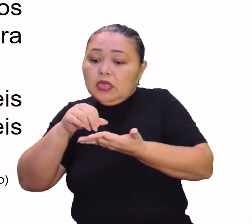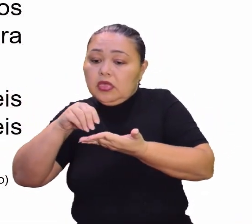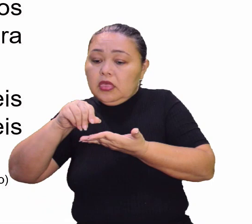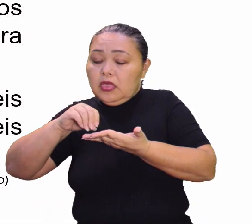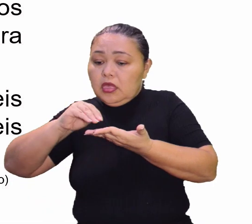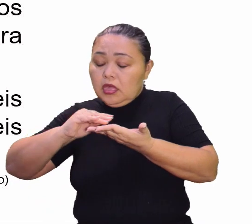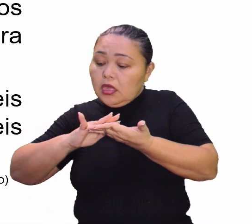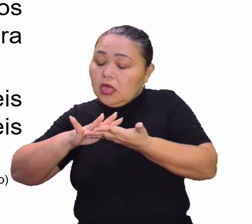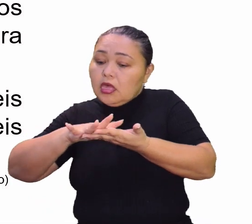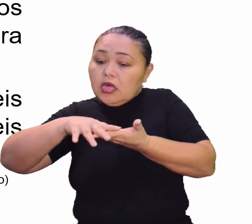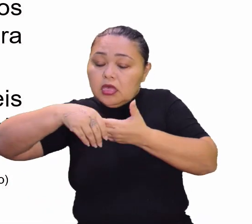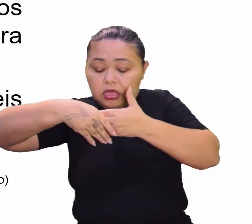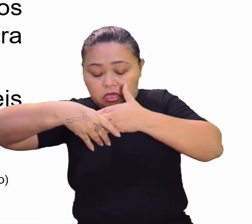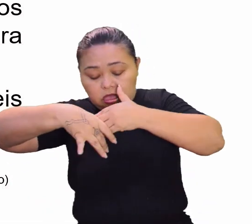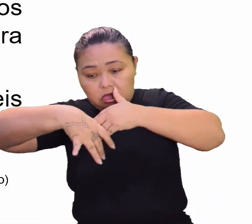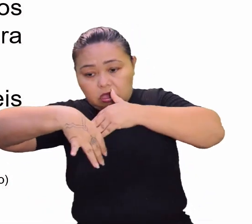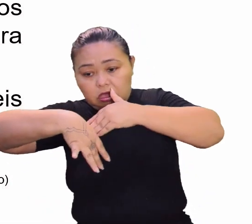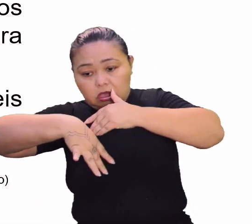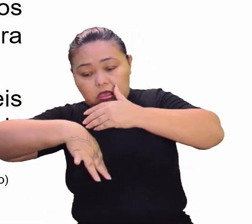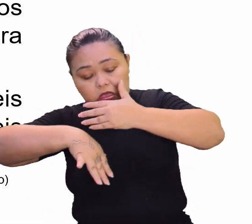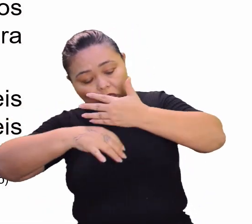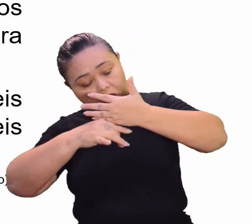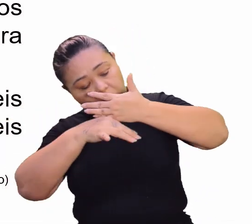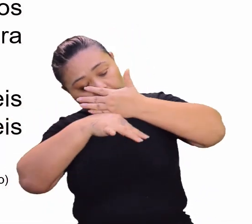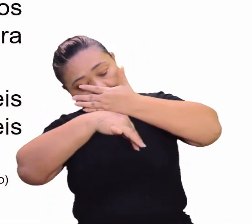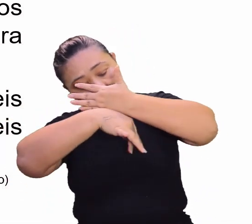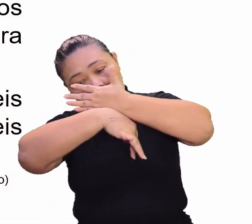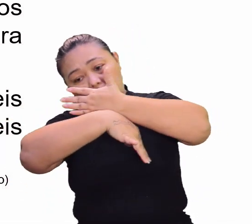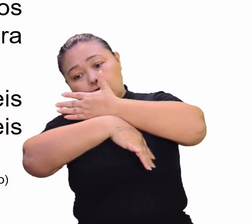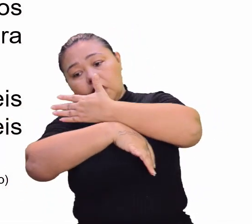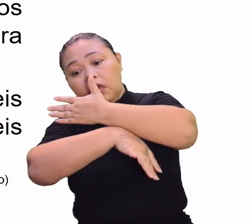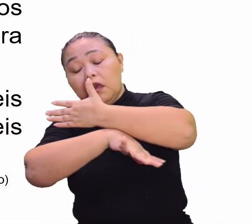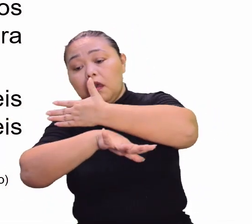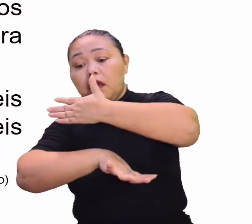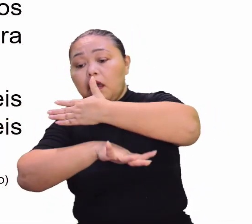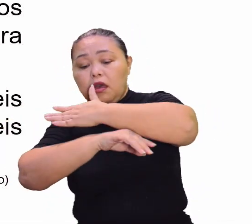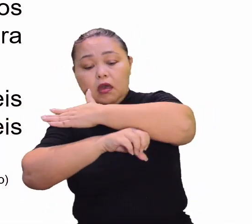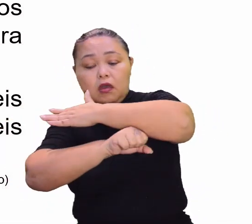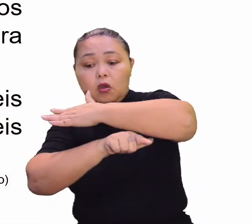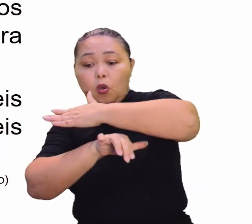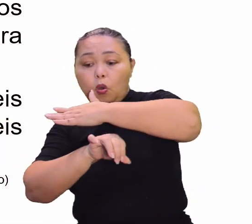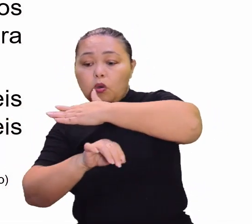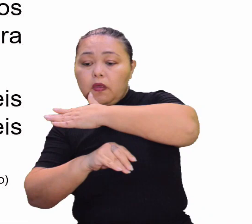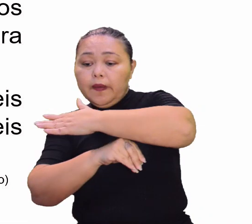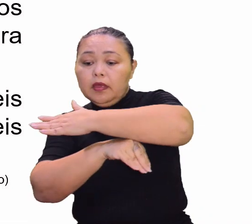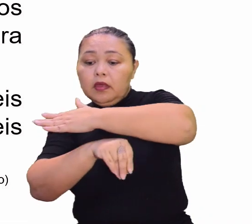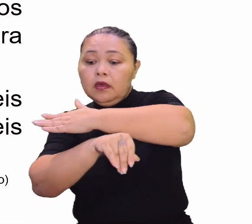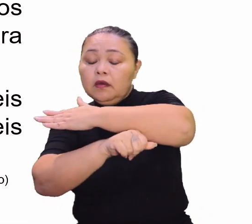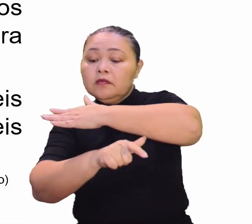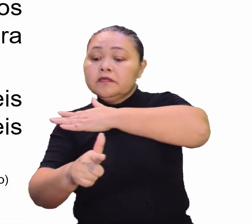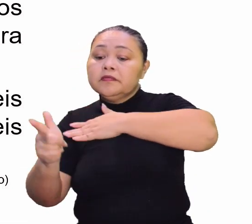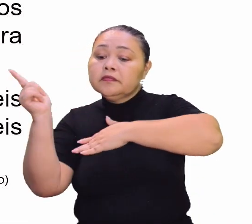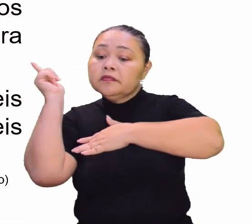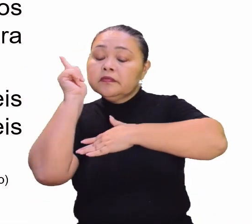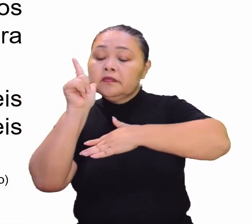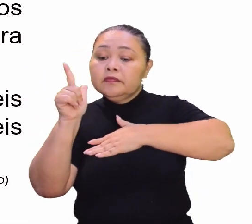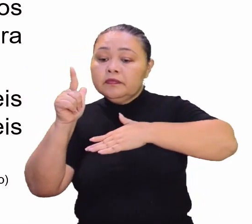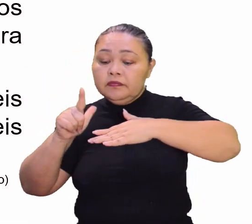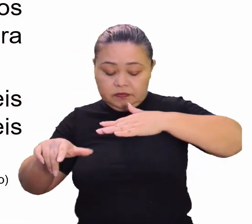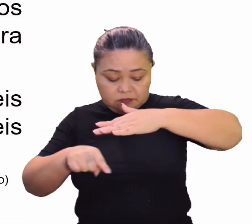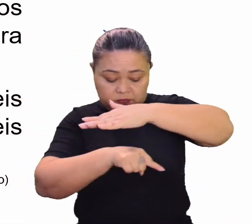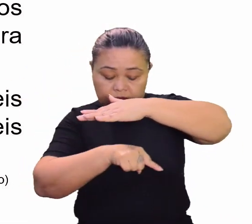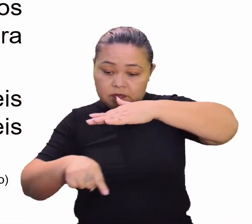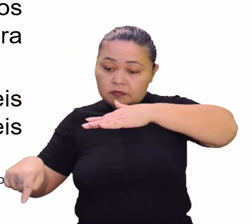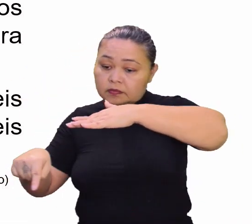sulfúrico, vai entrar, penetrar no solo e às vezes, inclusive, alcança o